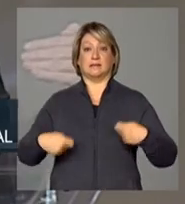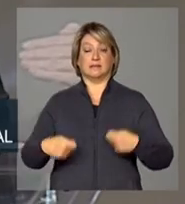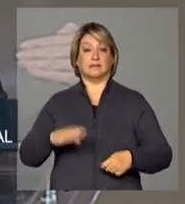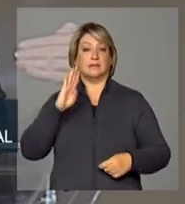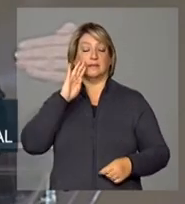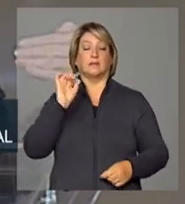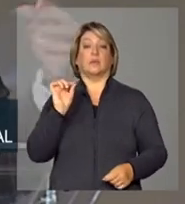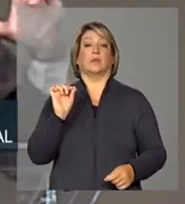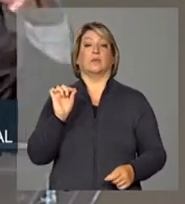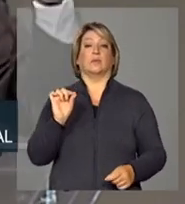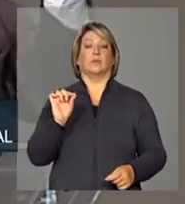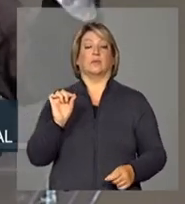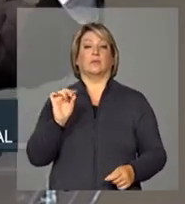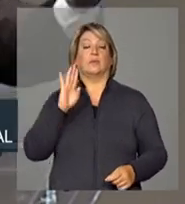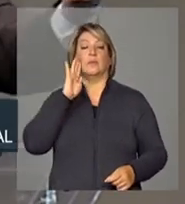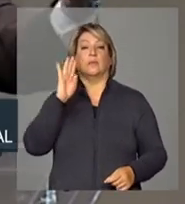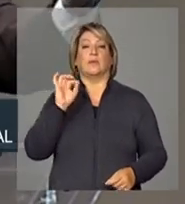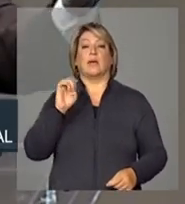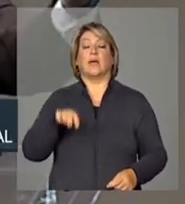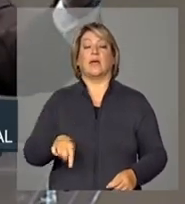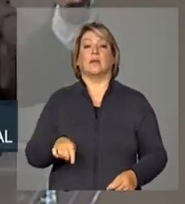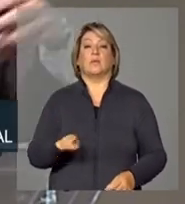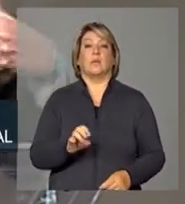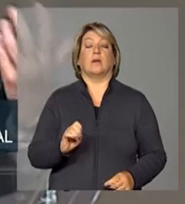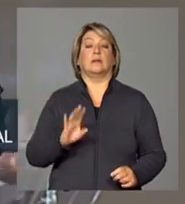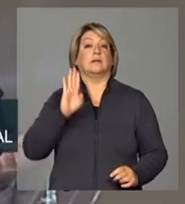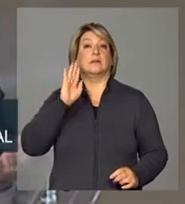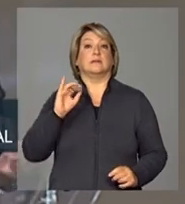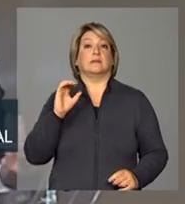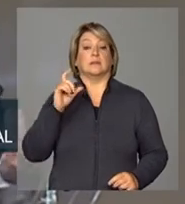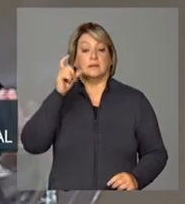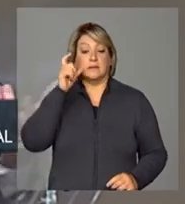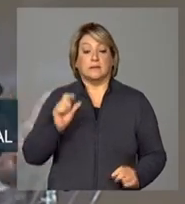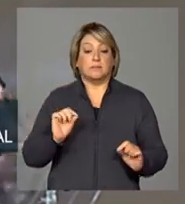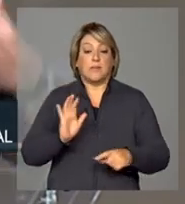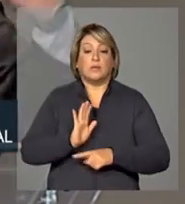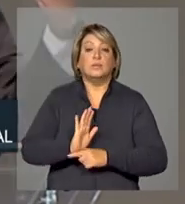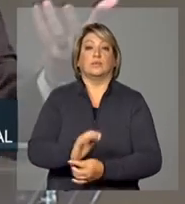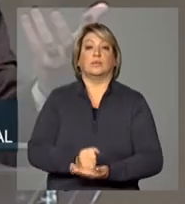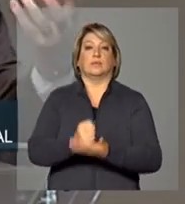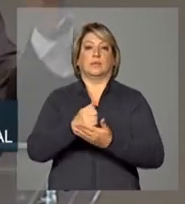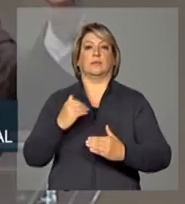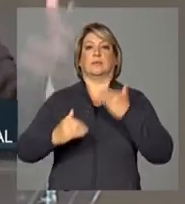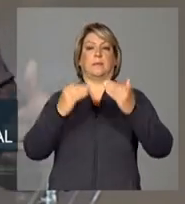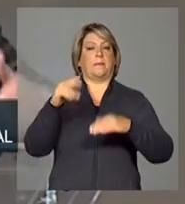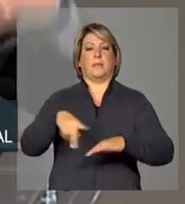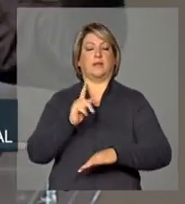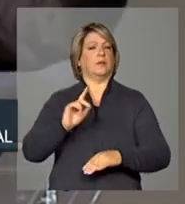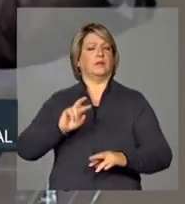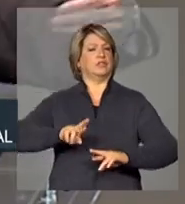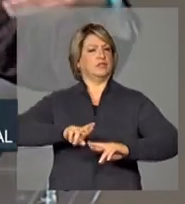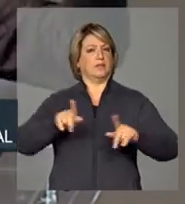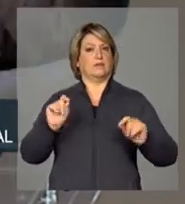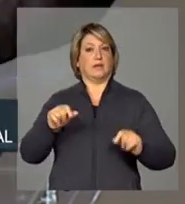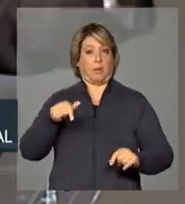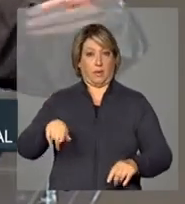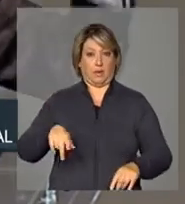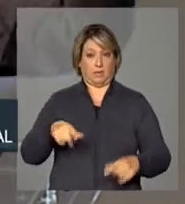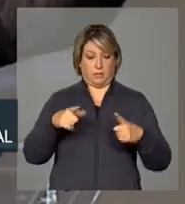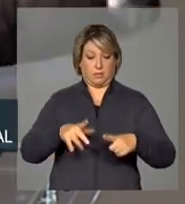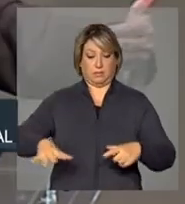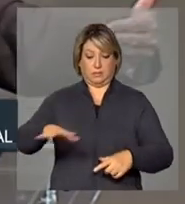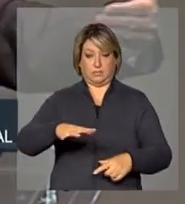que não é interessante para o crescimento do país. Muito ao contrário, essas regiões, elas têm vantagens